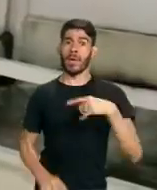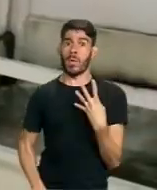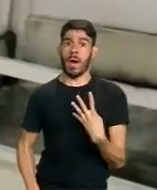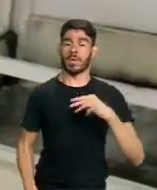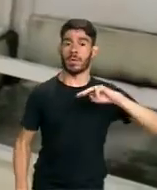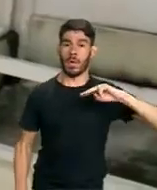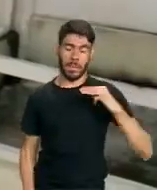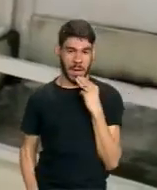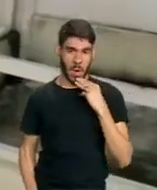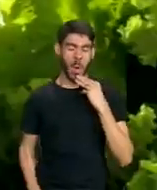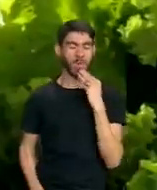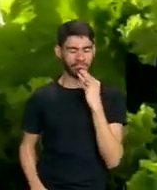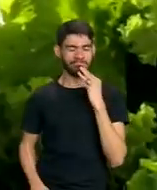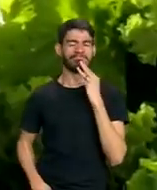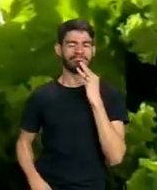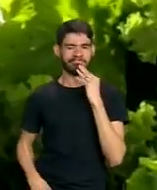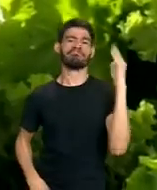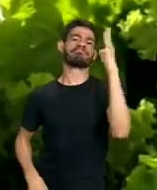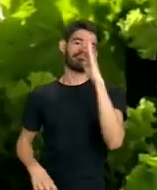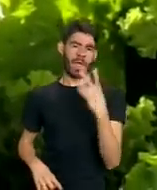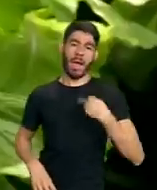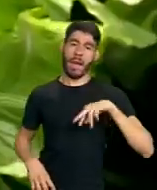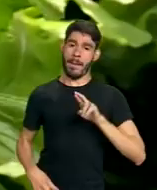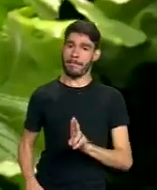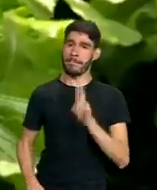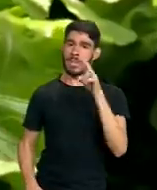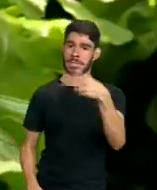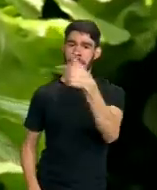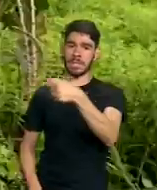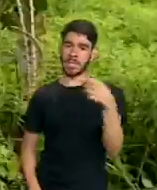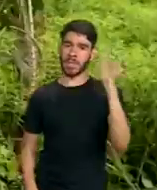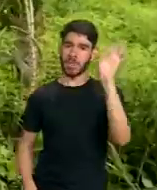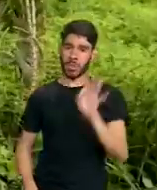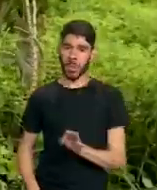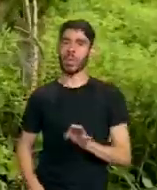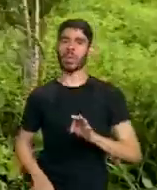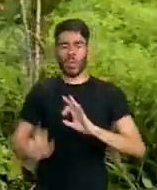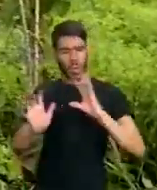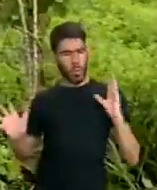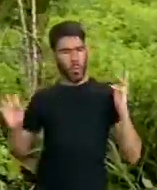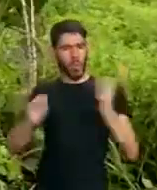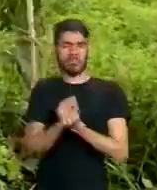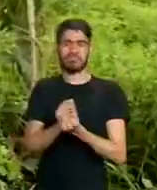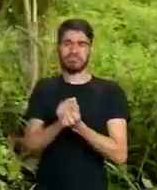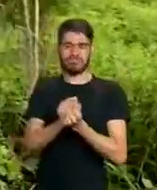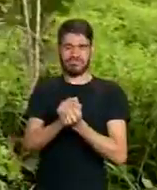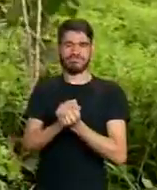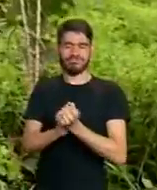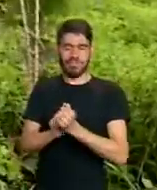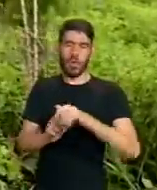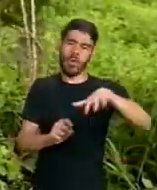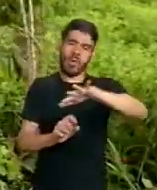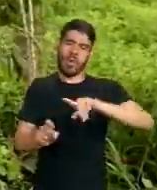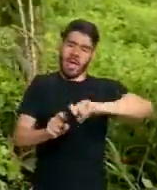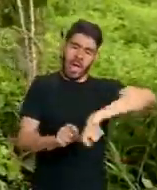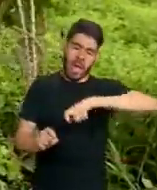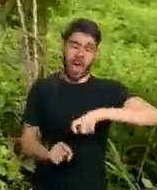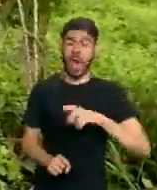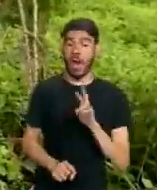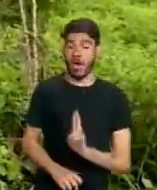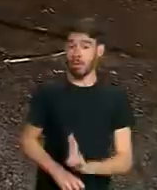milhões no país, representando 77% de todos os estabelecimentos agrícolas. São